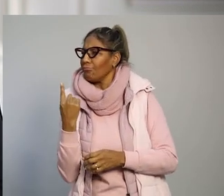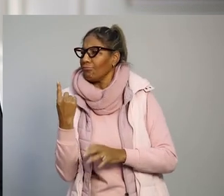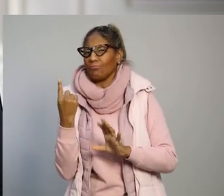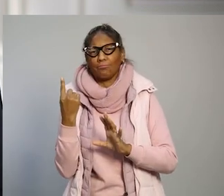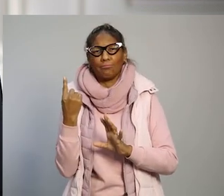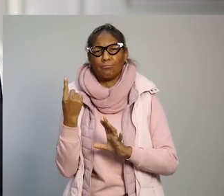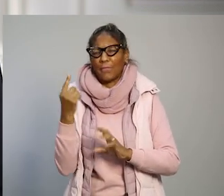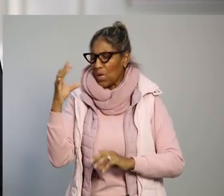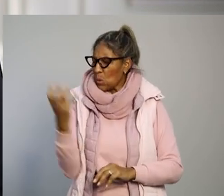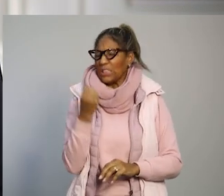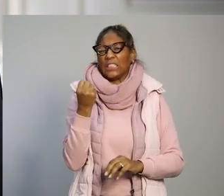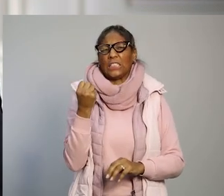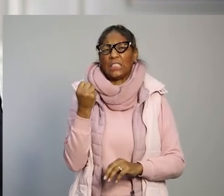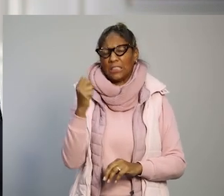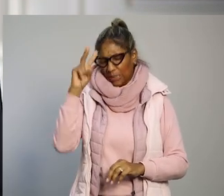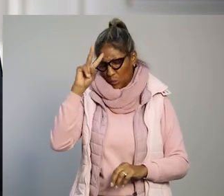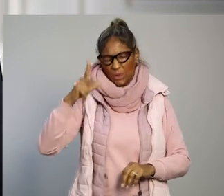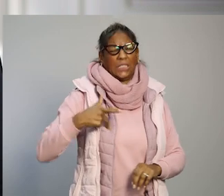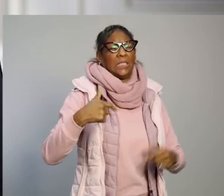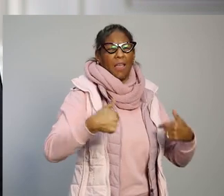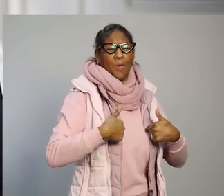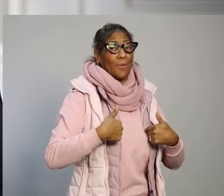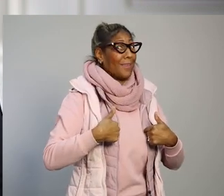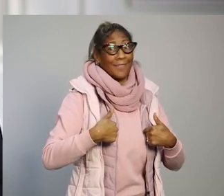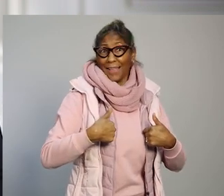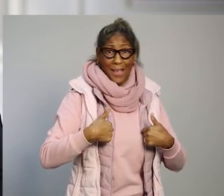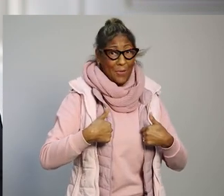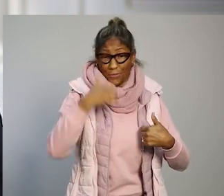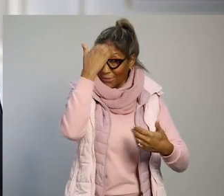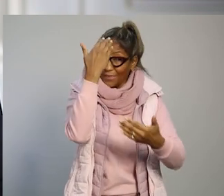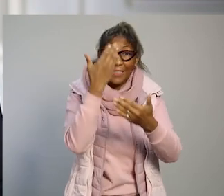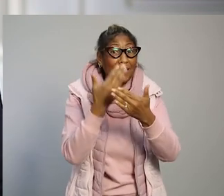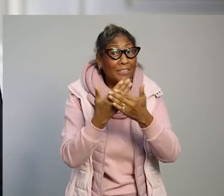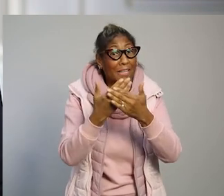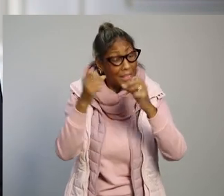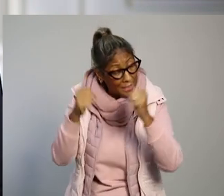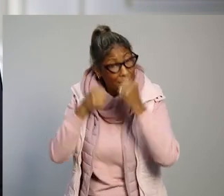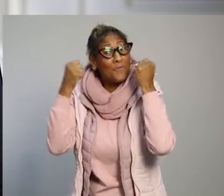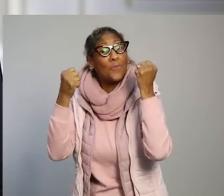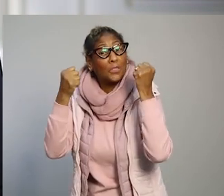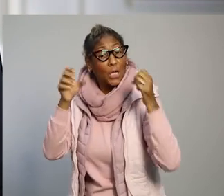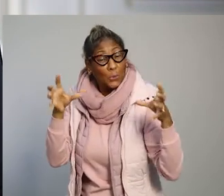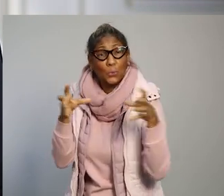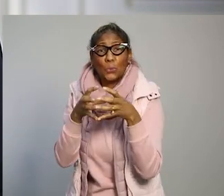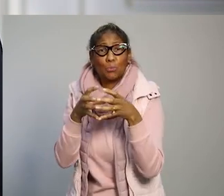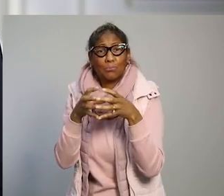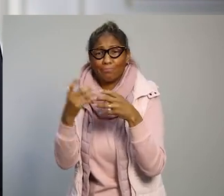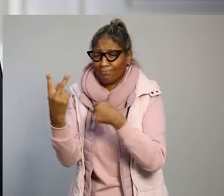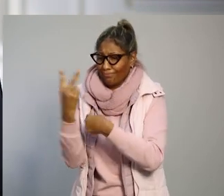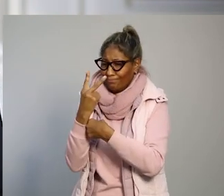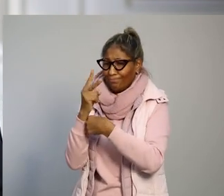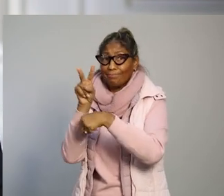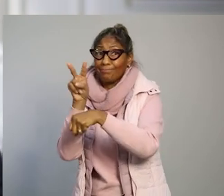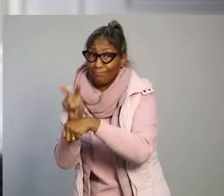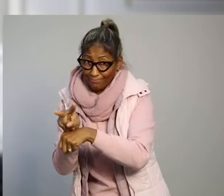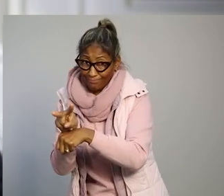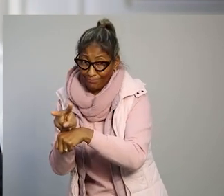isolacionistas e egoístas. Que passássemos a acreditar mais na força da cooperação.